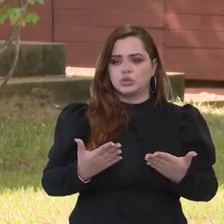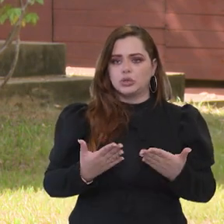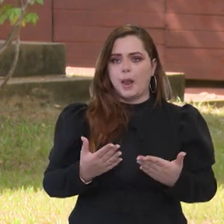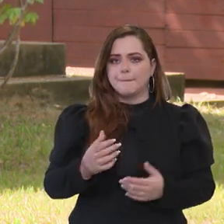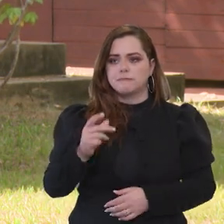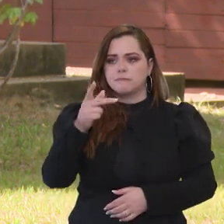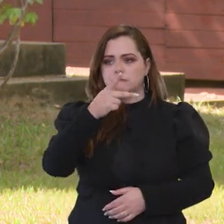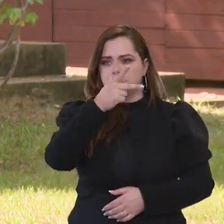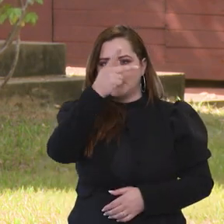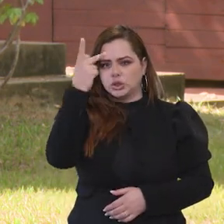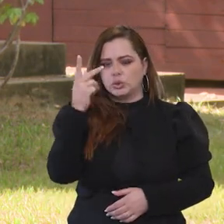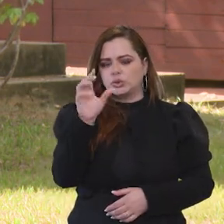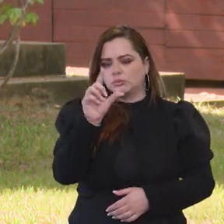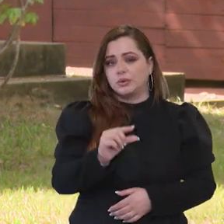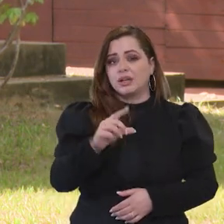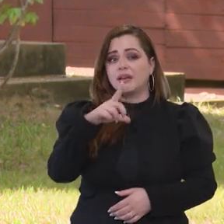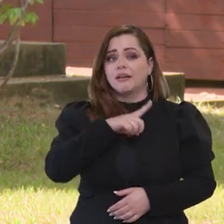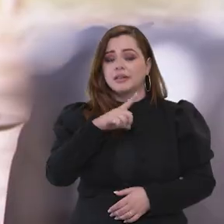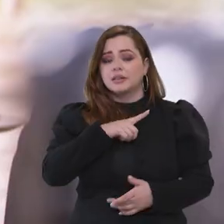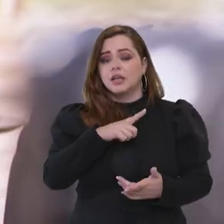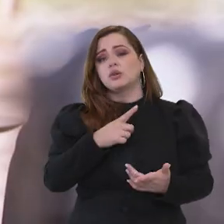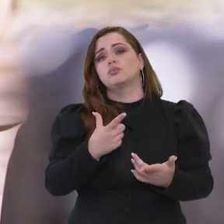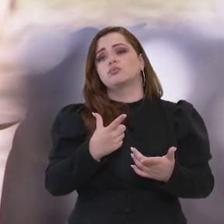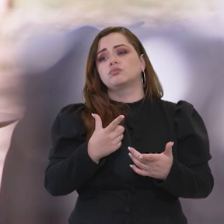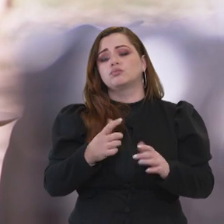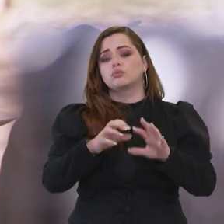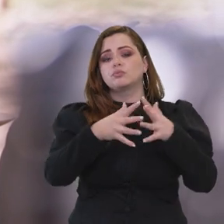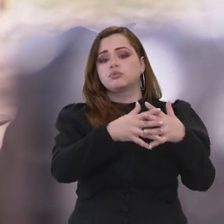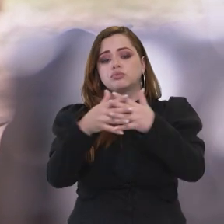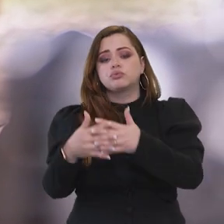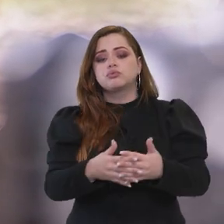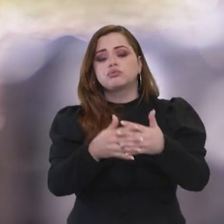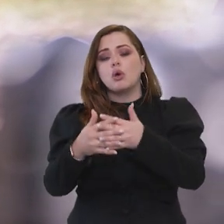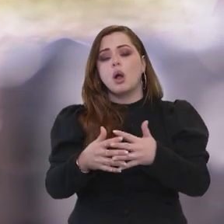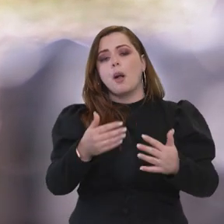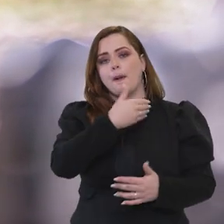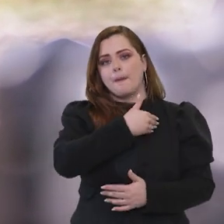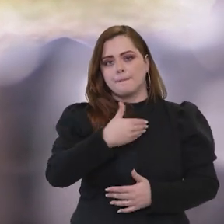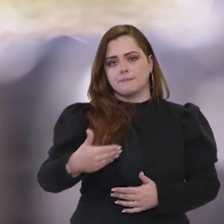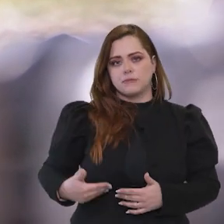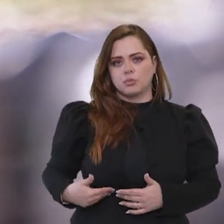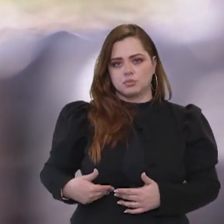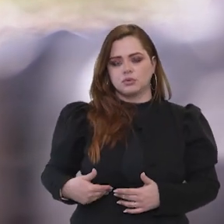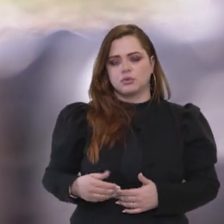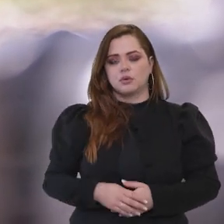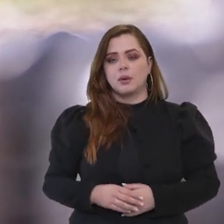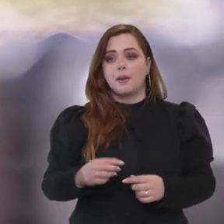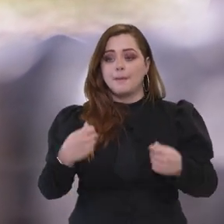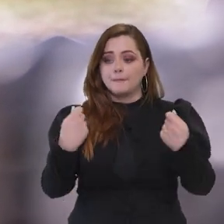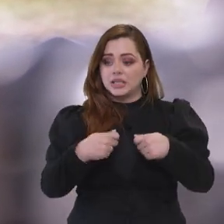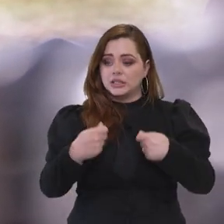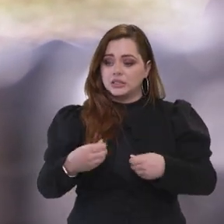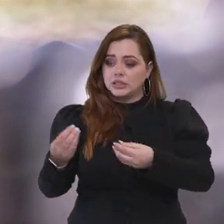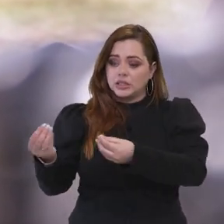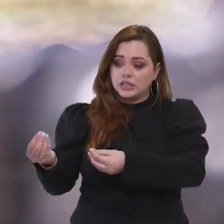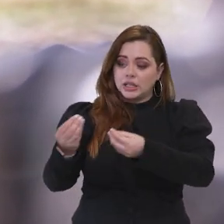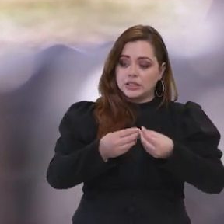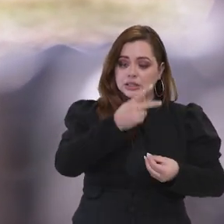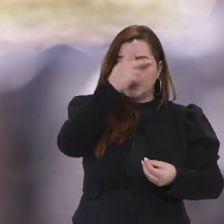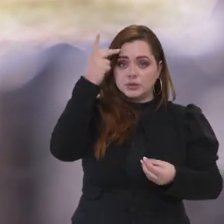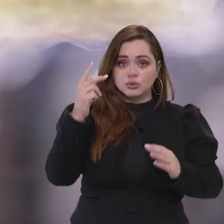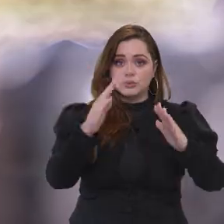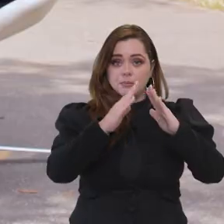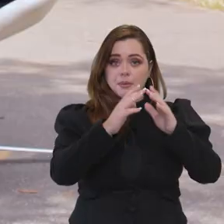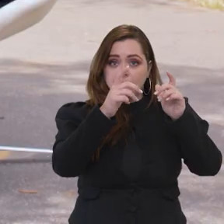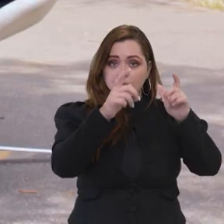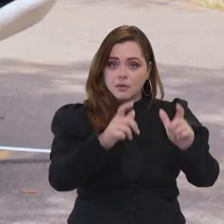hoje com pouca gente e lá tem o equipamento público. Então, a gente precisa trazer essas pessoas de volta para morar nos nossos centros